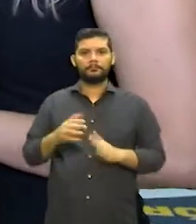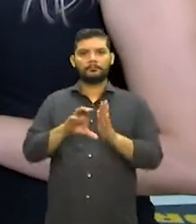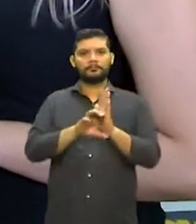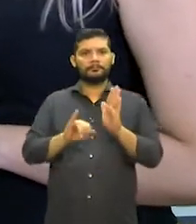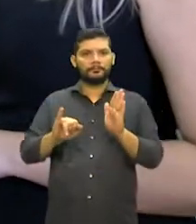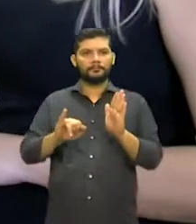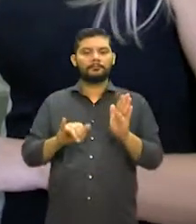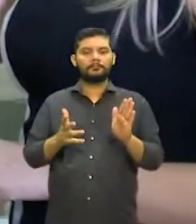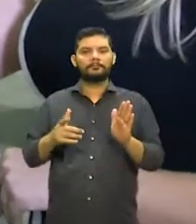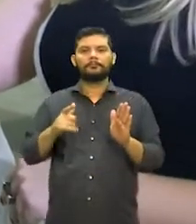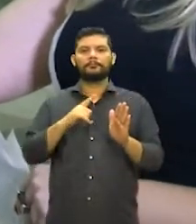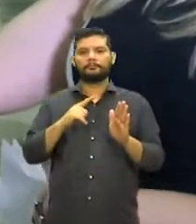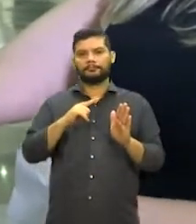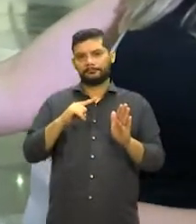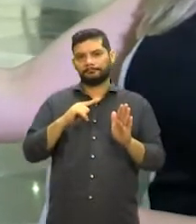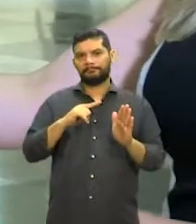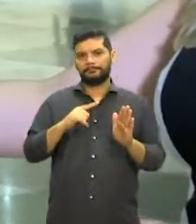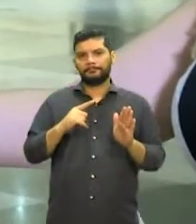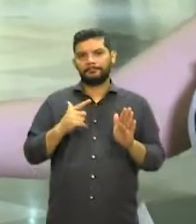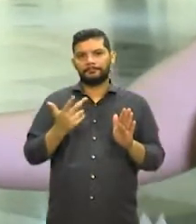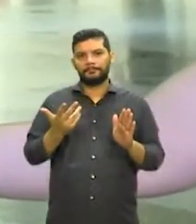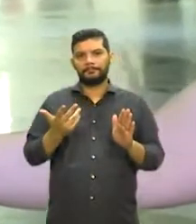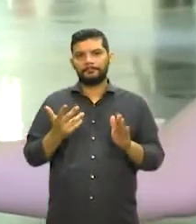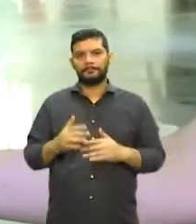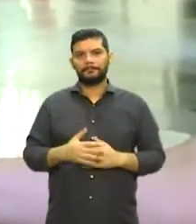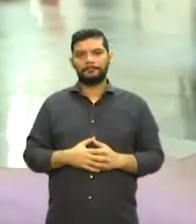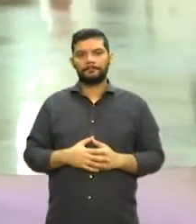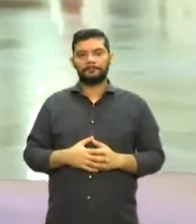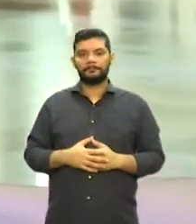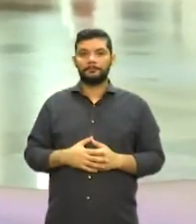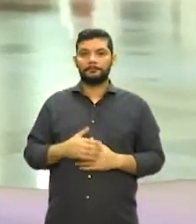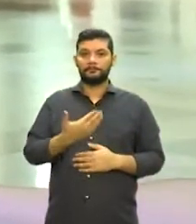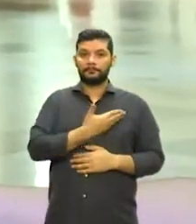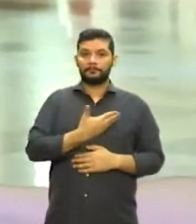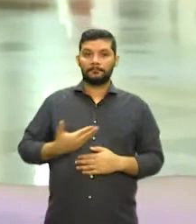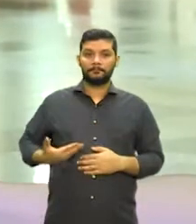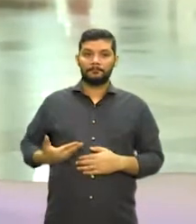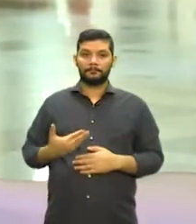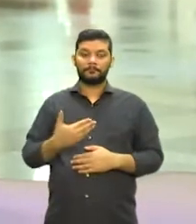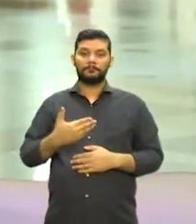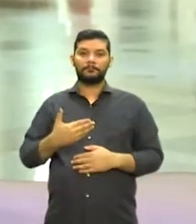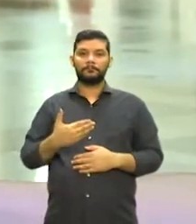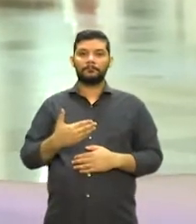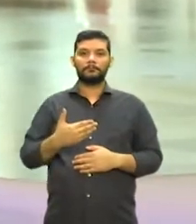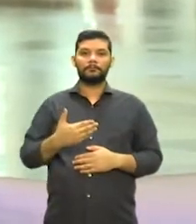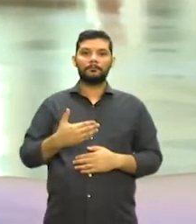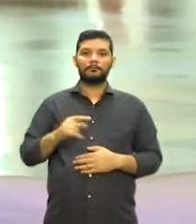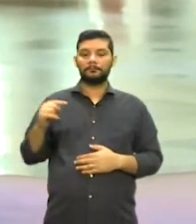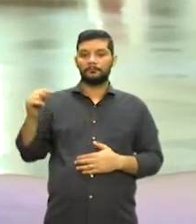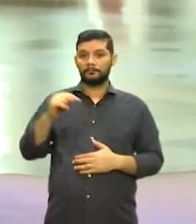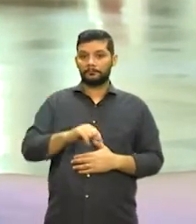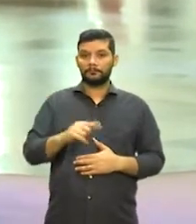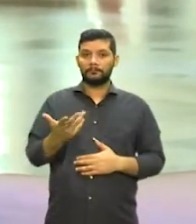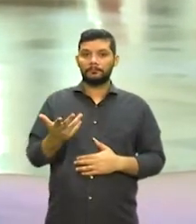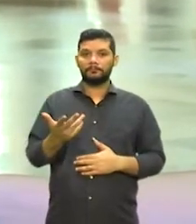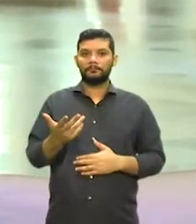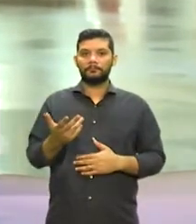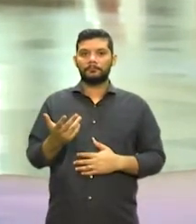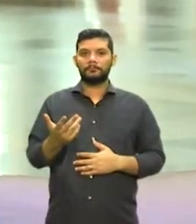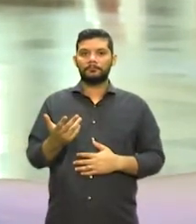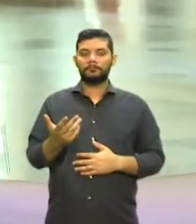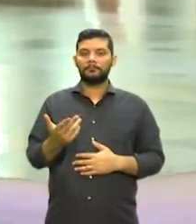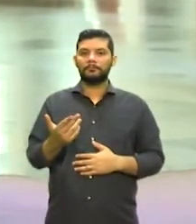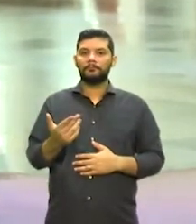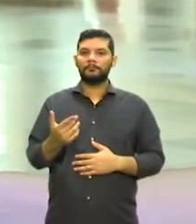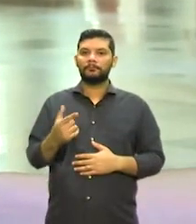Temos editais do governo do Estado, aqui no Ceará, temos editais da Prefeitura